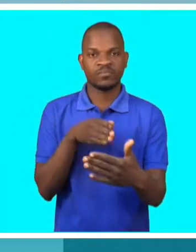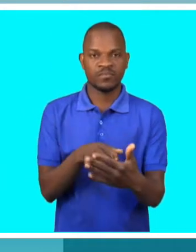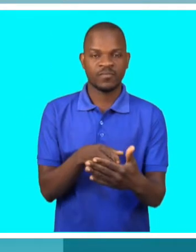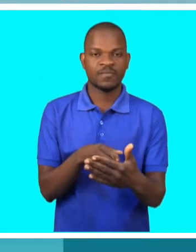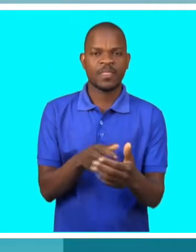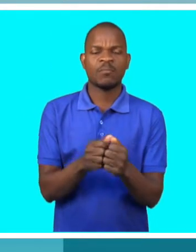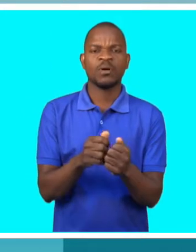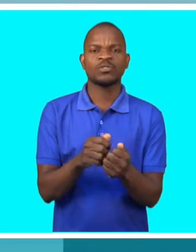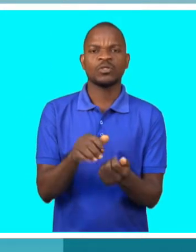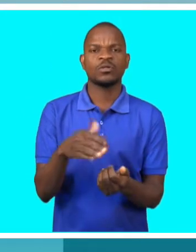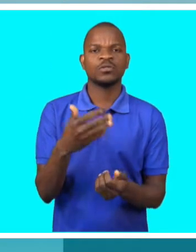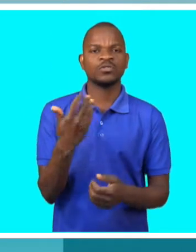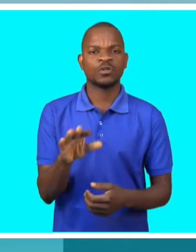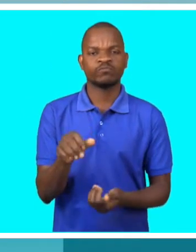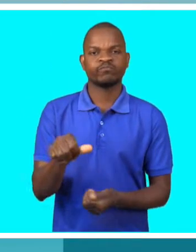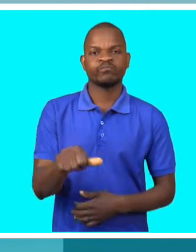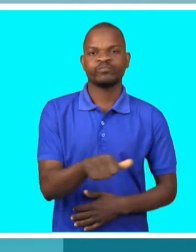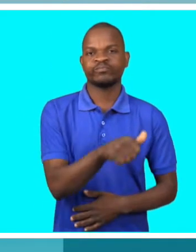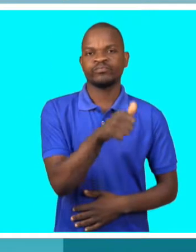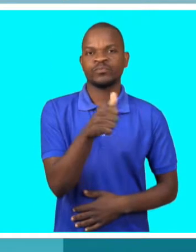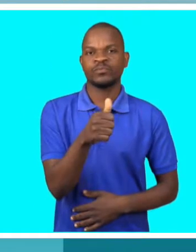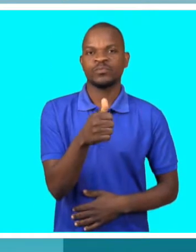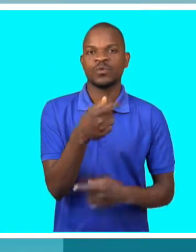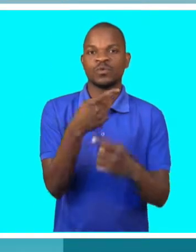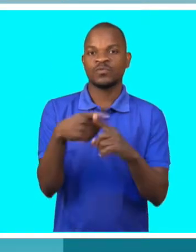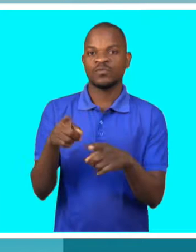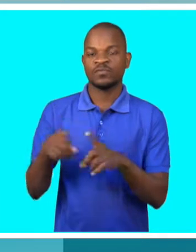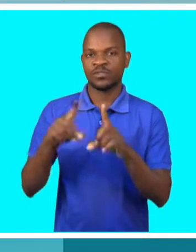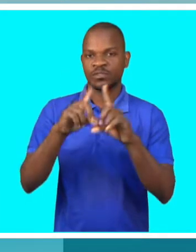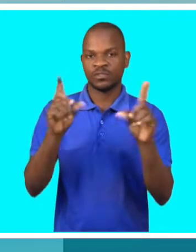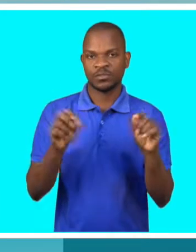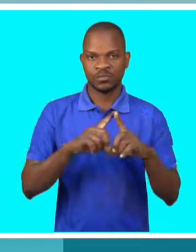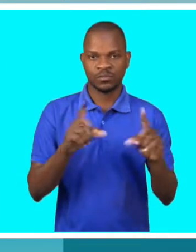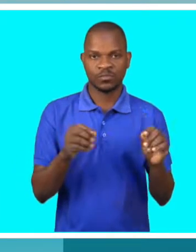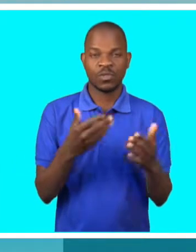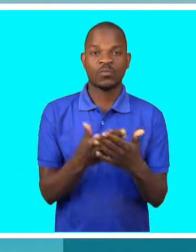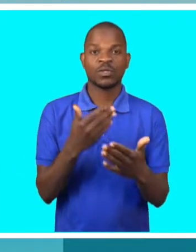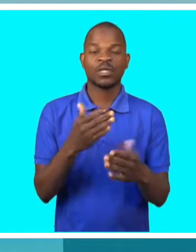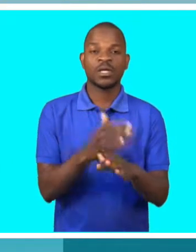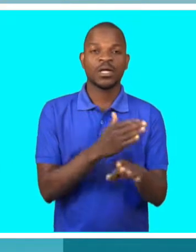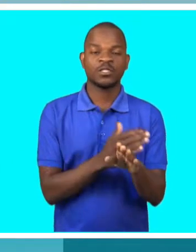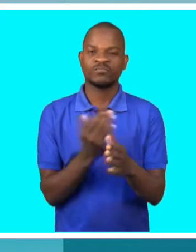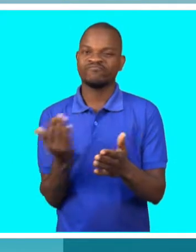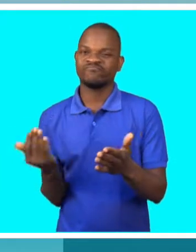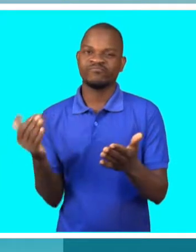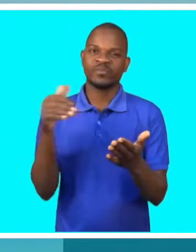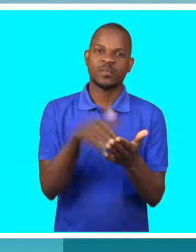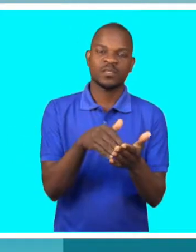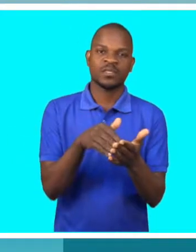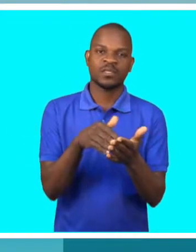Houve muitas mudanças. Porque nós, quando chegámos aqui em Ximó,